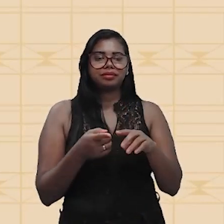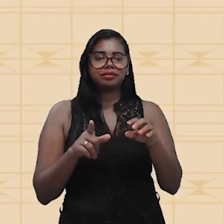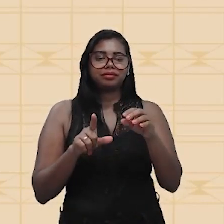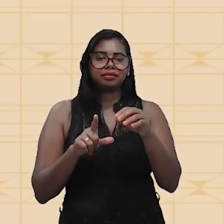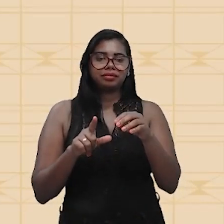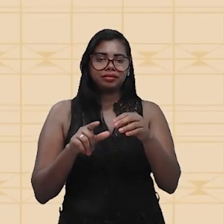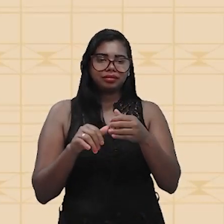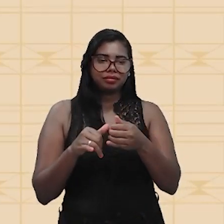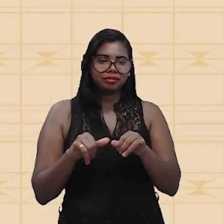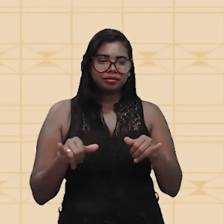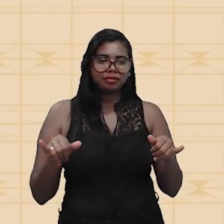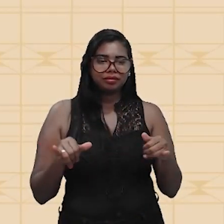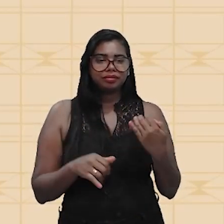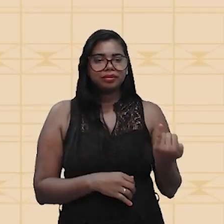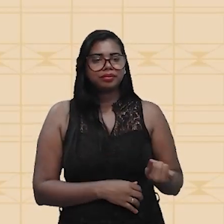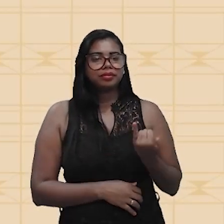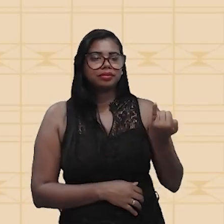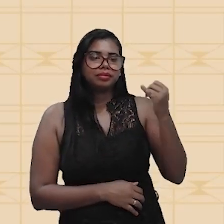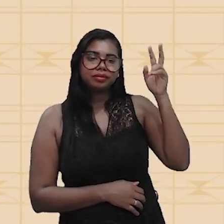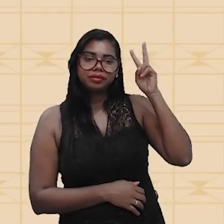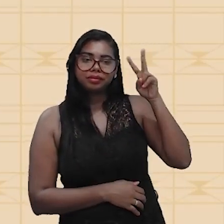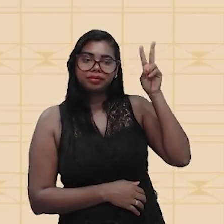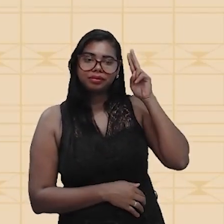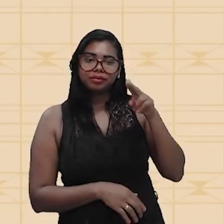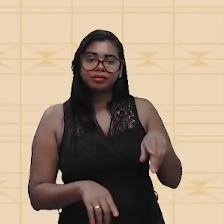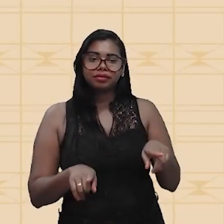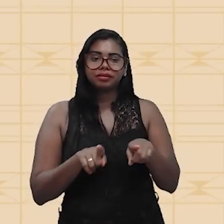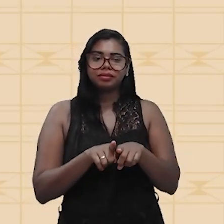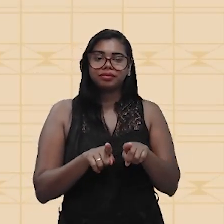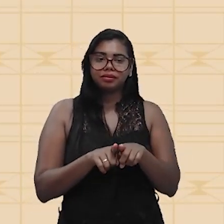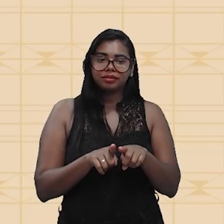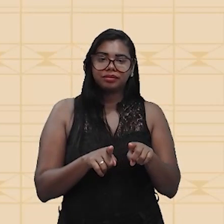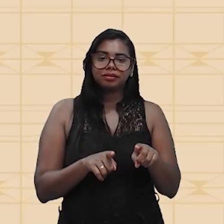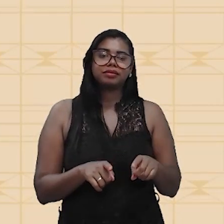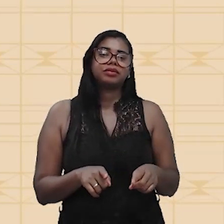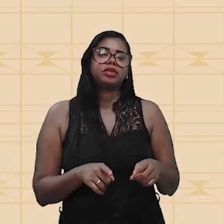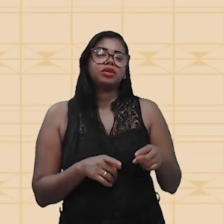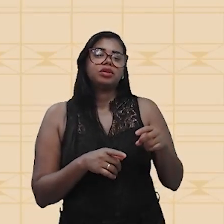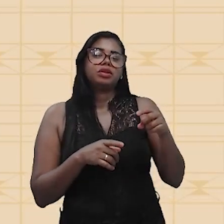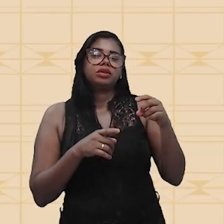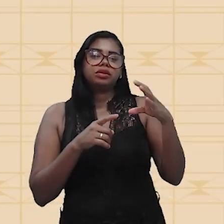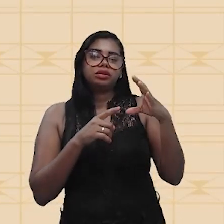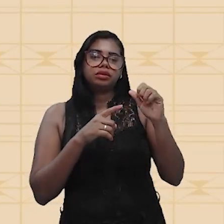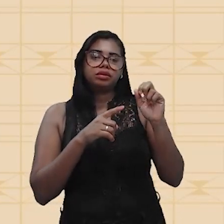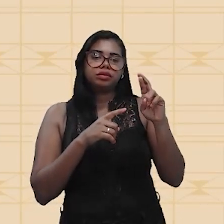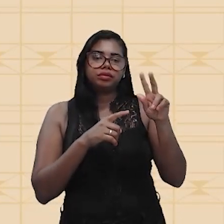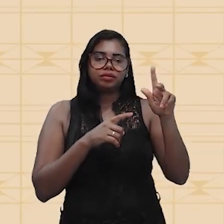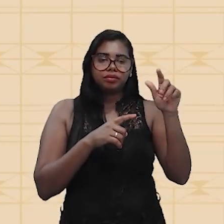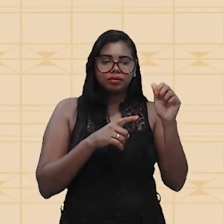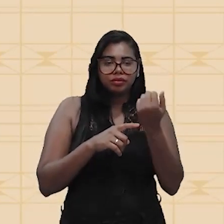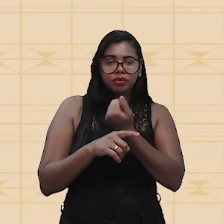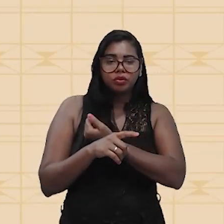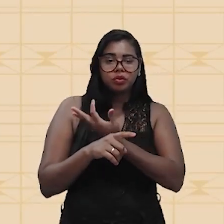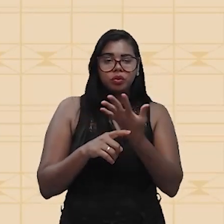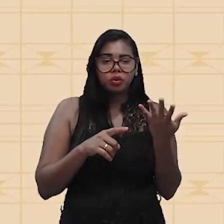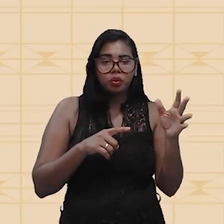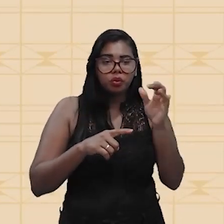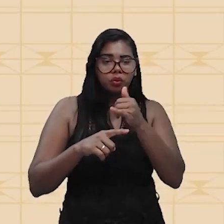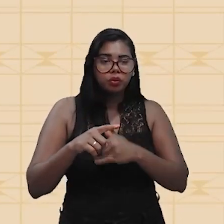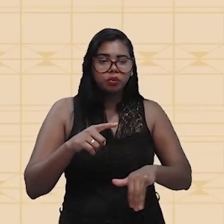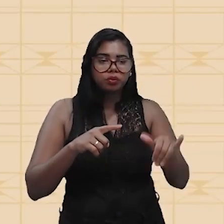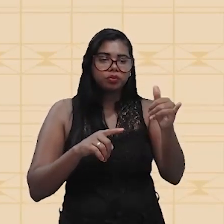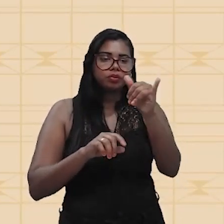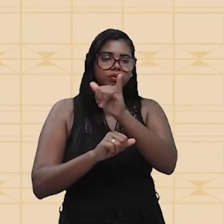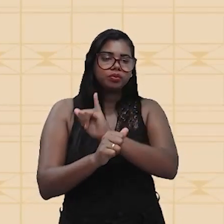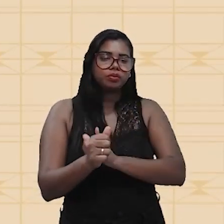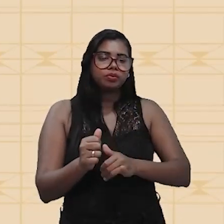É importante vocês lembrarem que como nós estamos lidando com carga, e essa carga é o número de elétrons que estão em